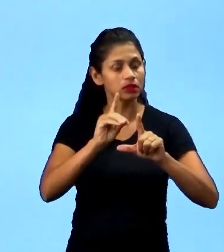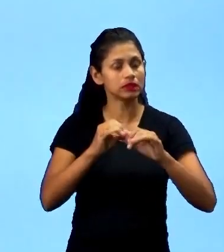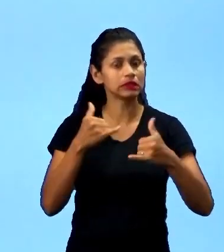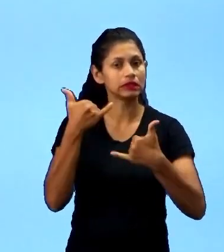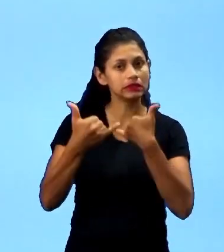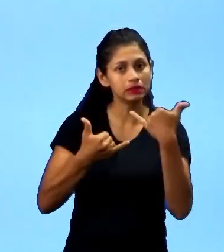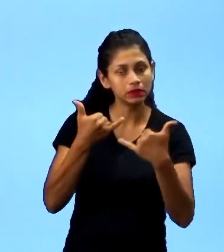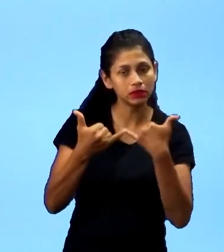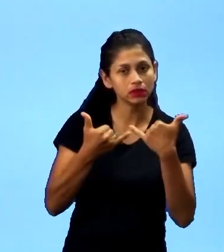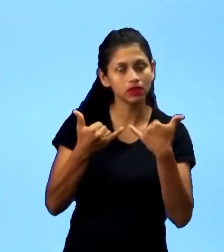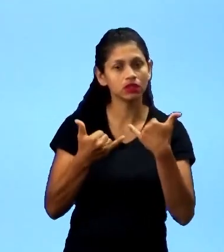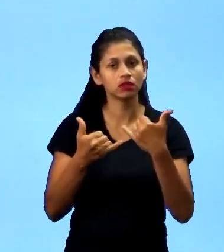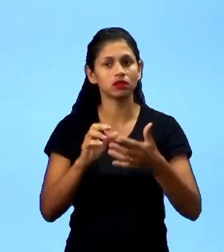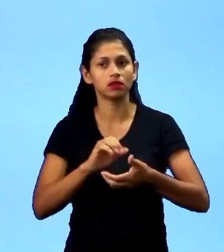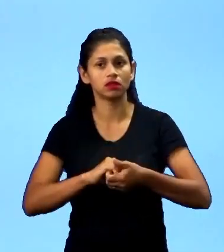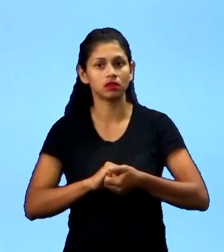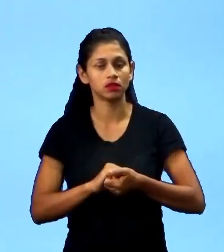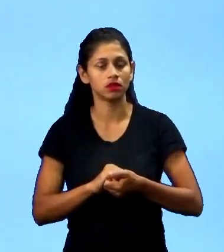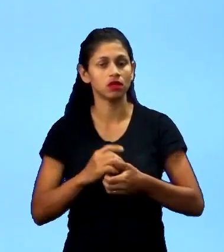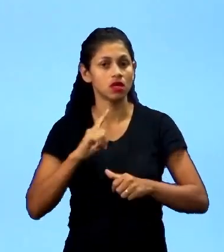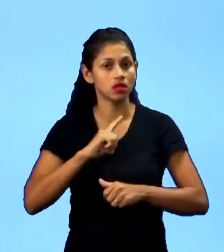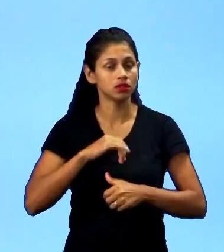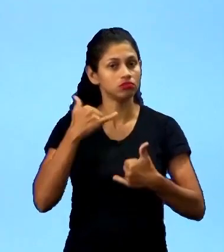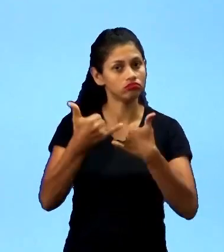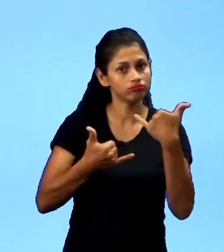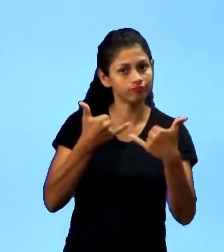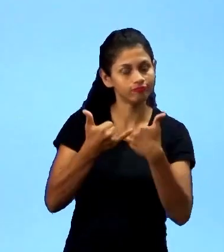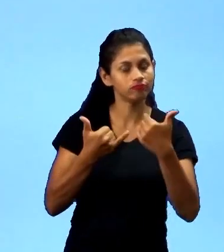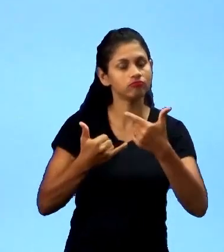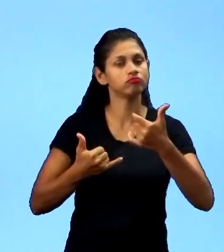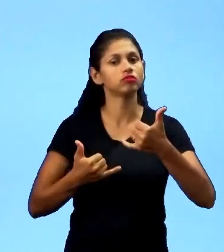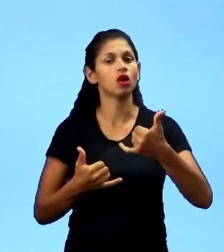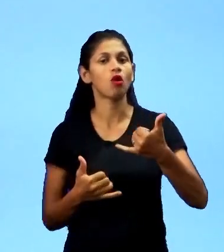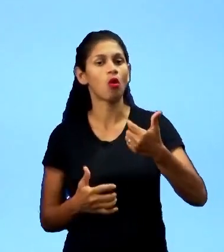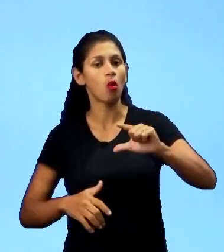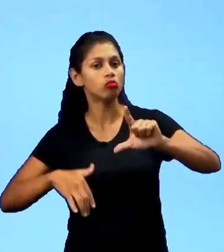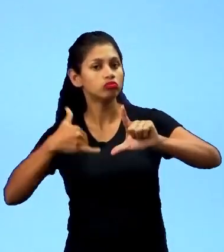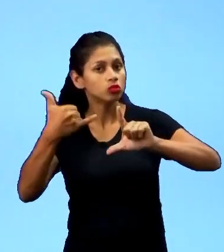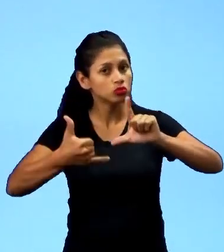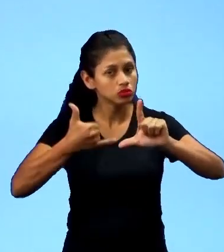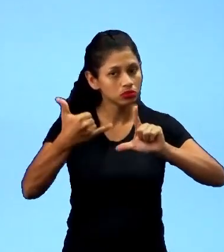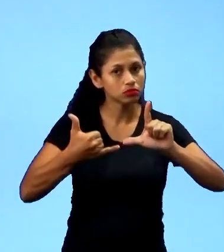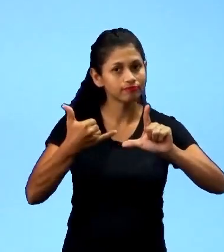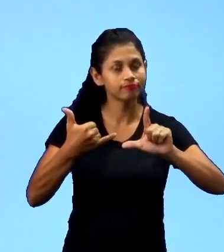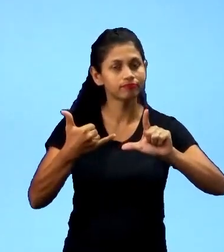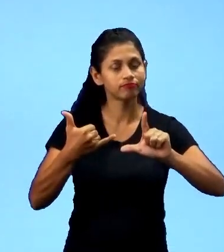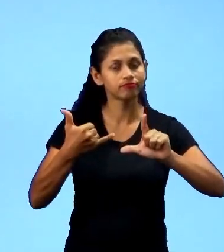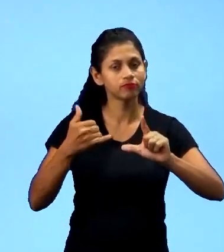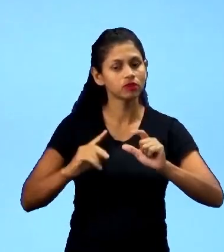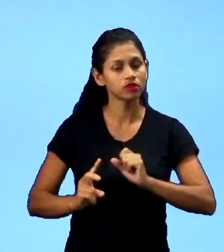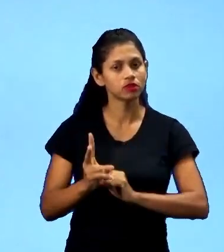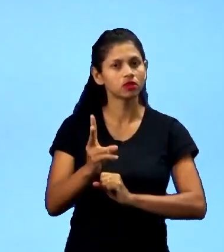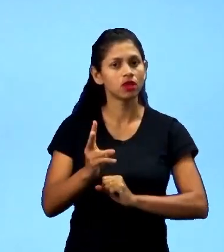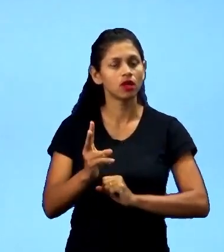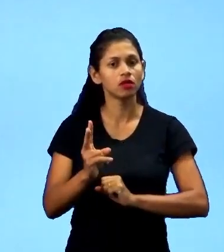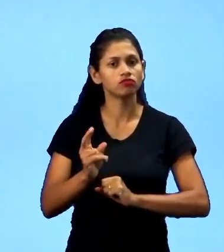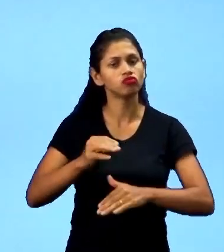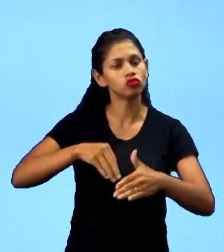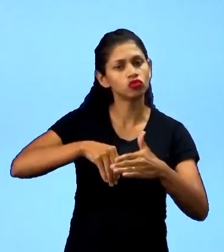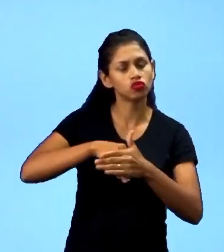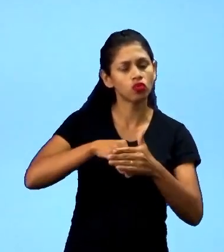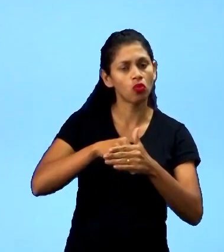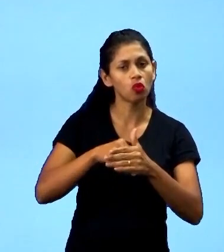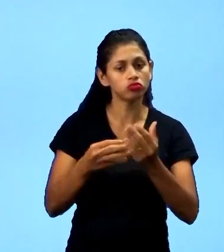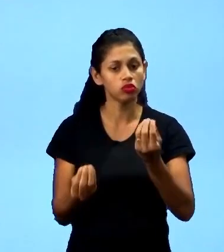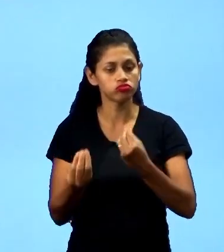geral. Primeiramente, temos a brincadeira como atividade lúdica, que segue para um jogo quando a gente começa a inserir algumas